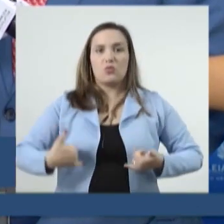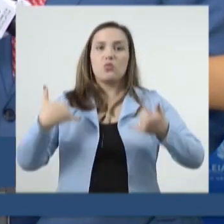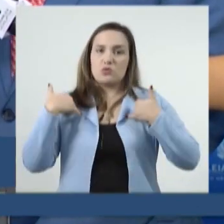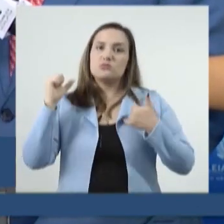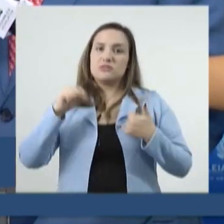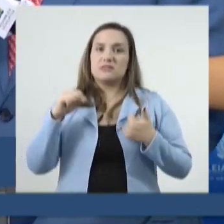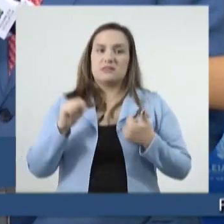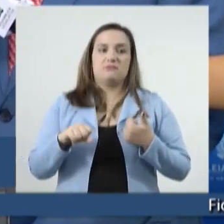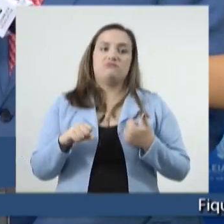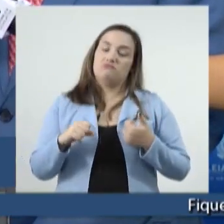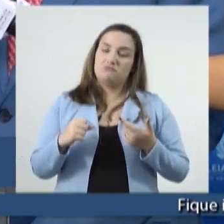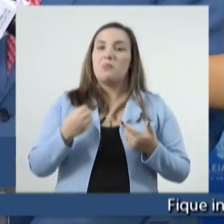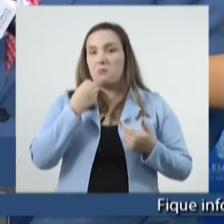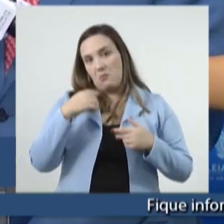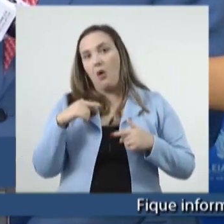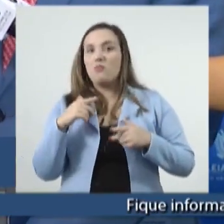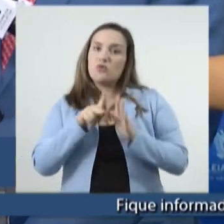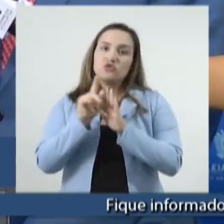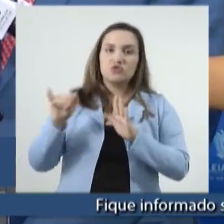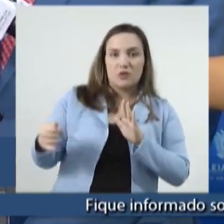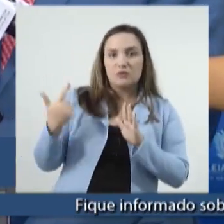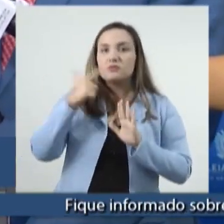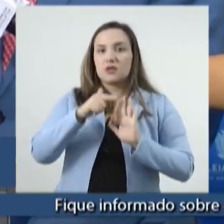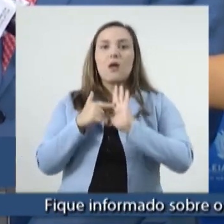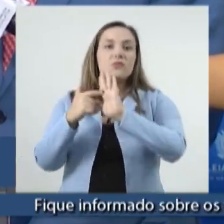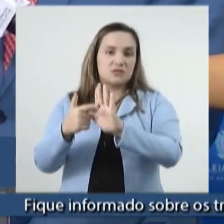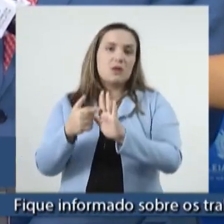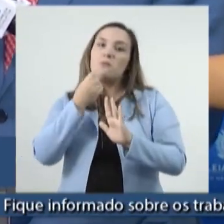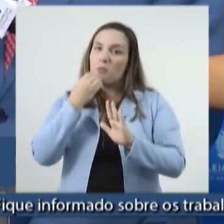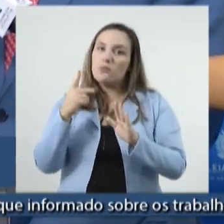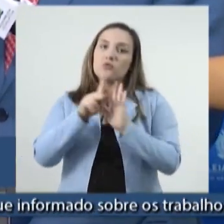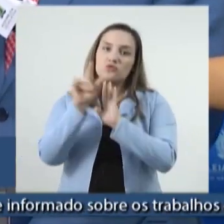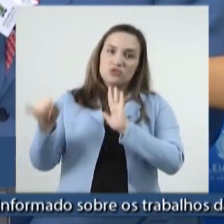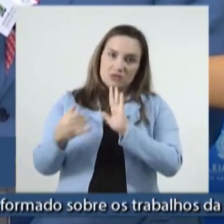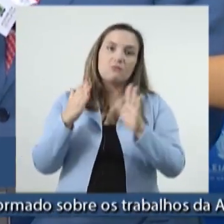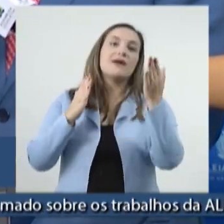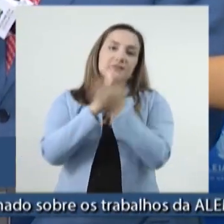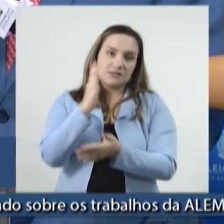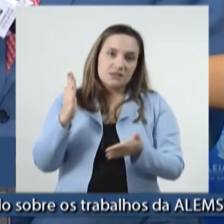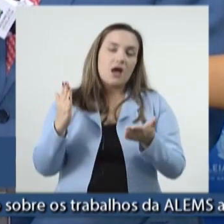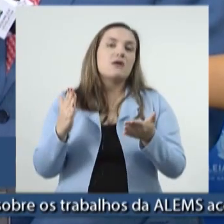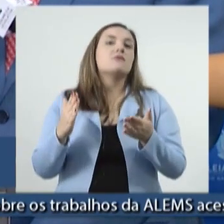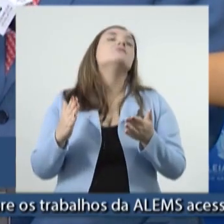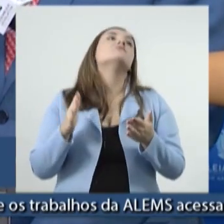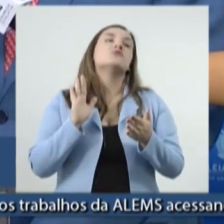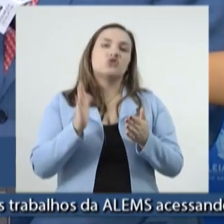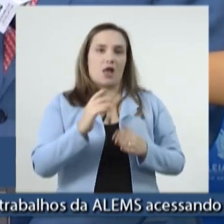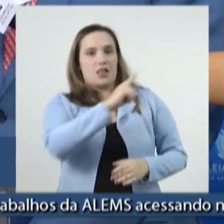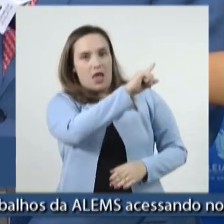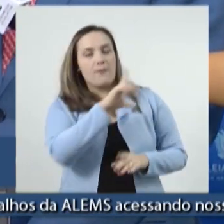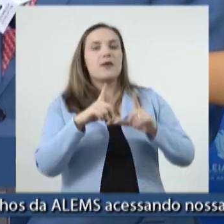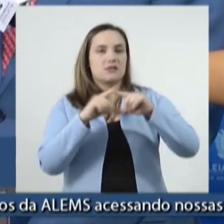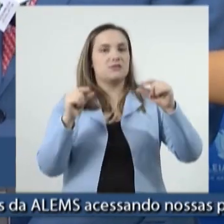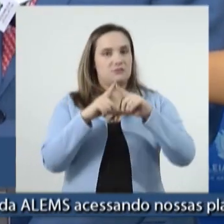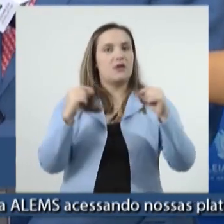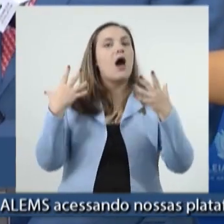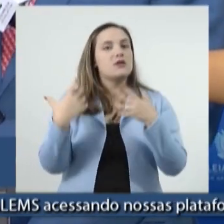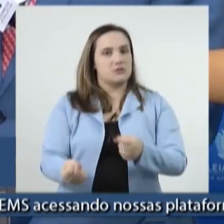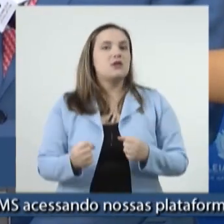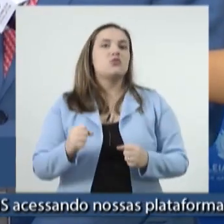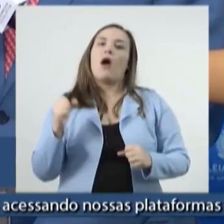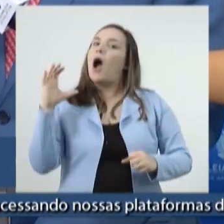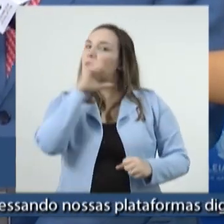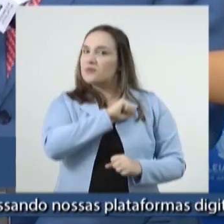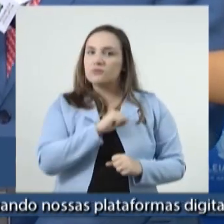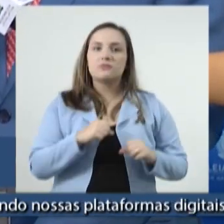sinal que a gente tem feito bons projetos, apresentado bons projetos, que tramitaram em Brasília e teve esse reconhecimento de